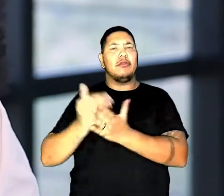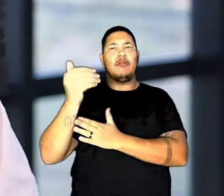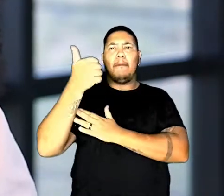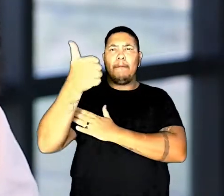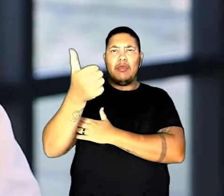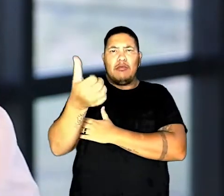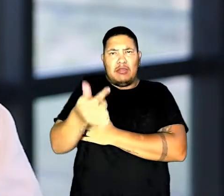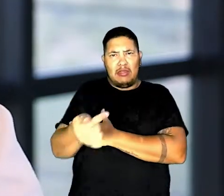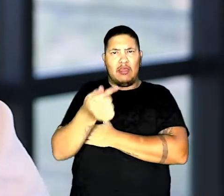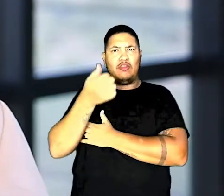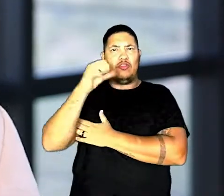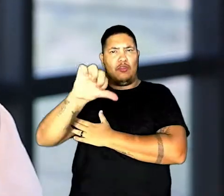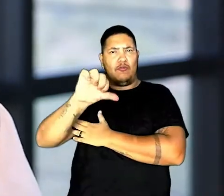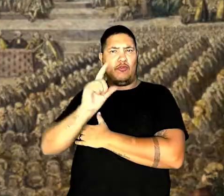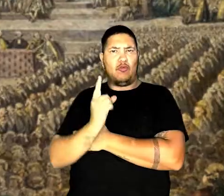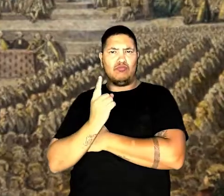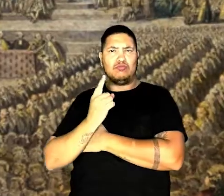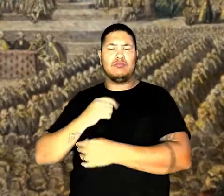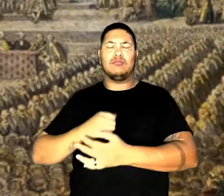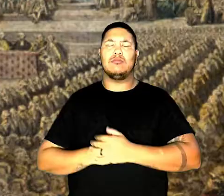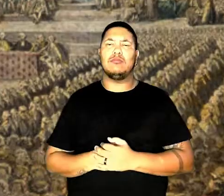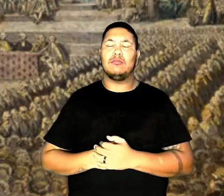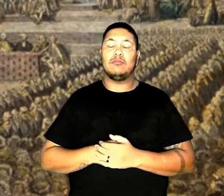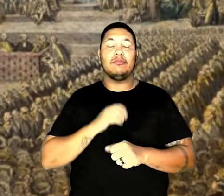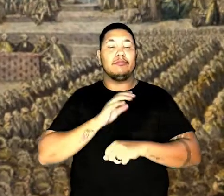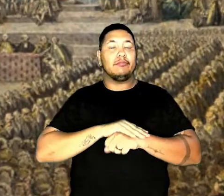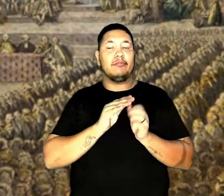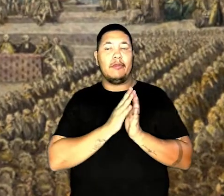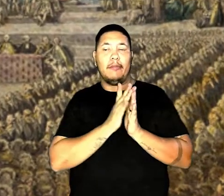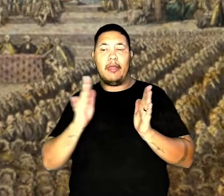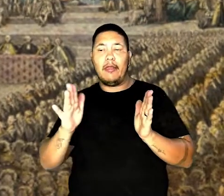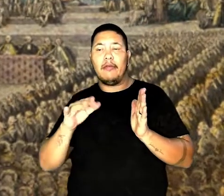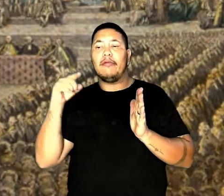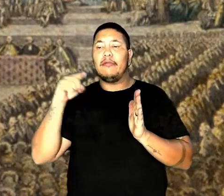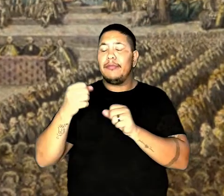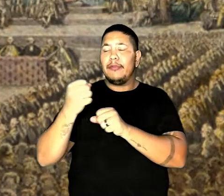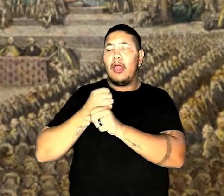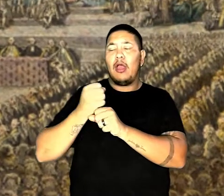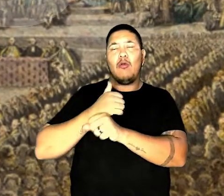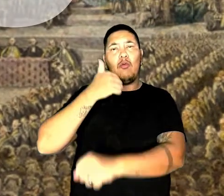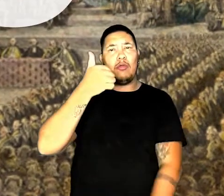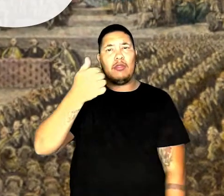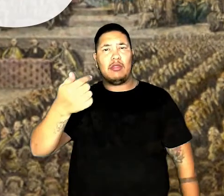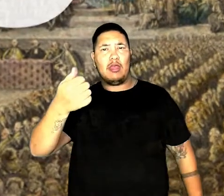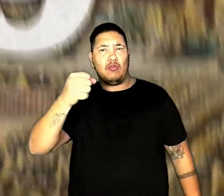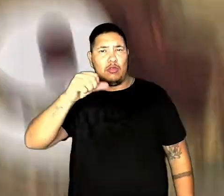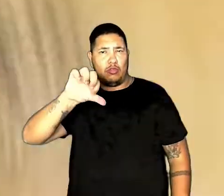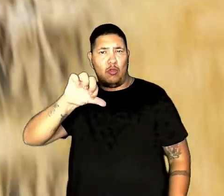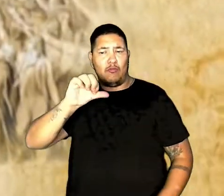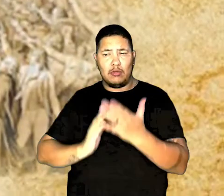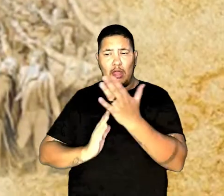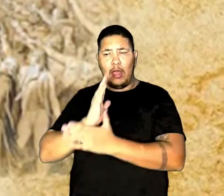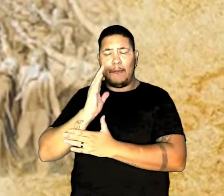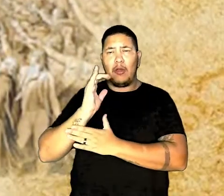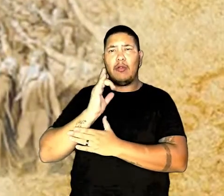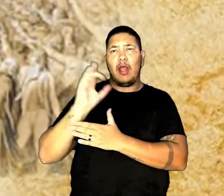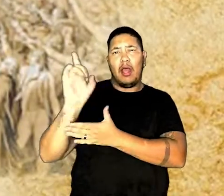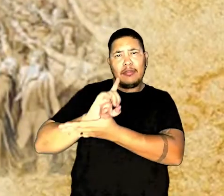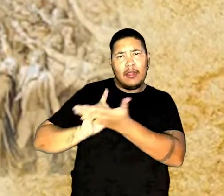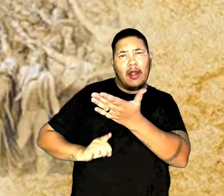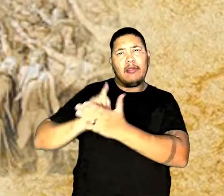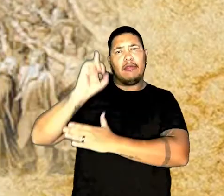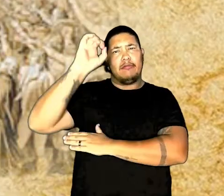1791. No mesmo período, em 1789, foi aprovada a